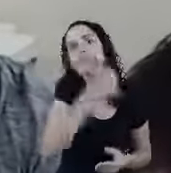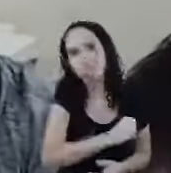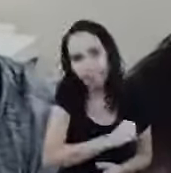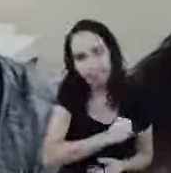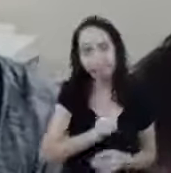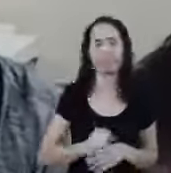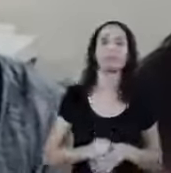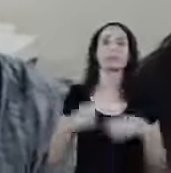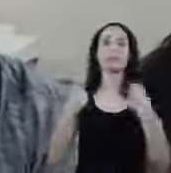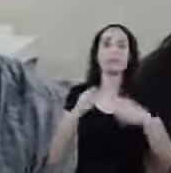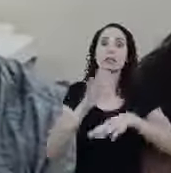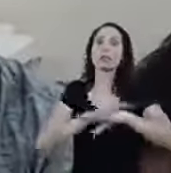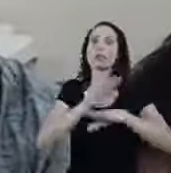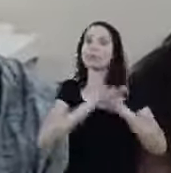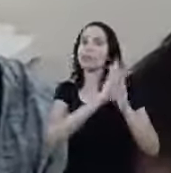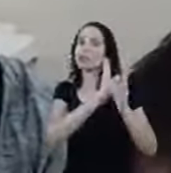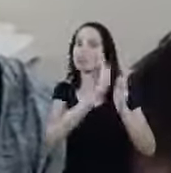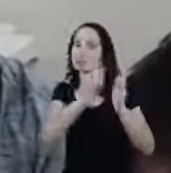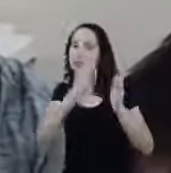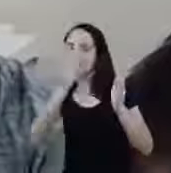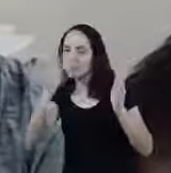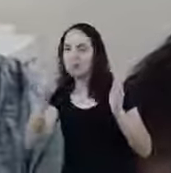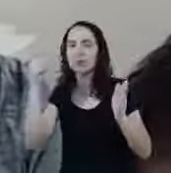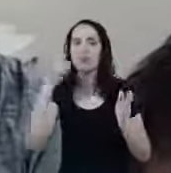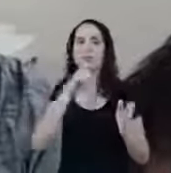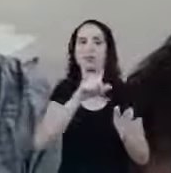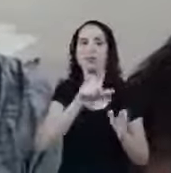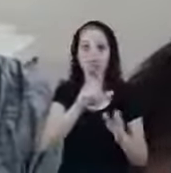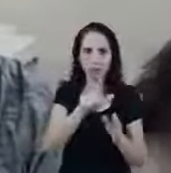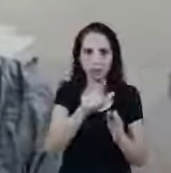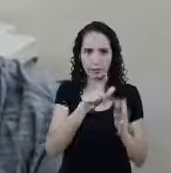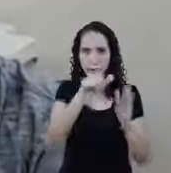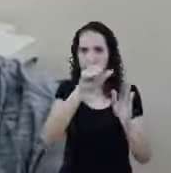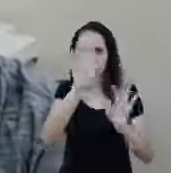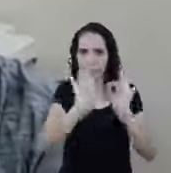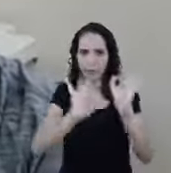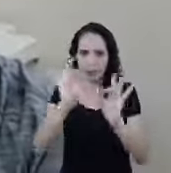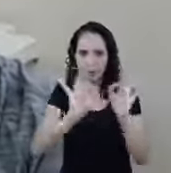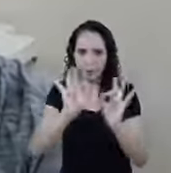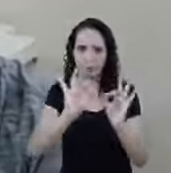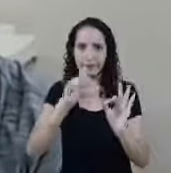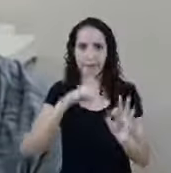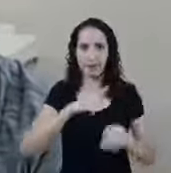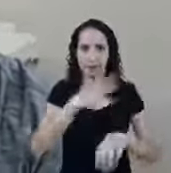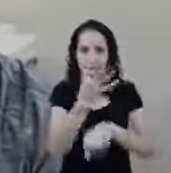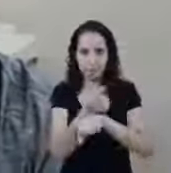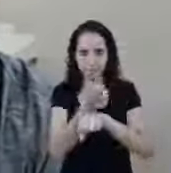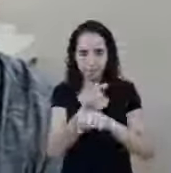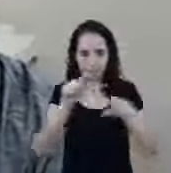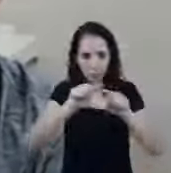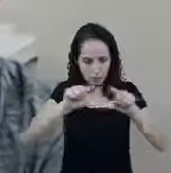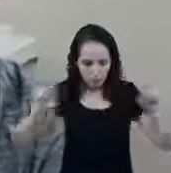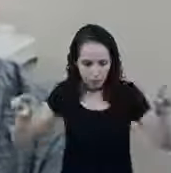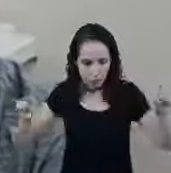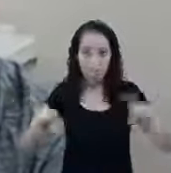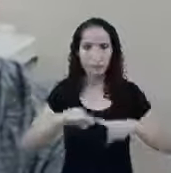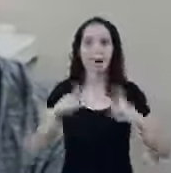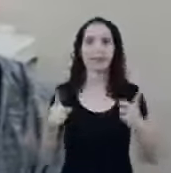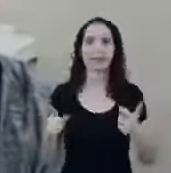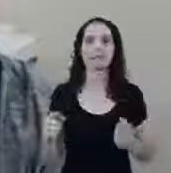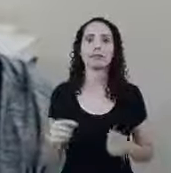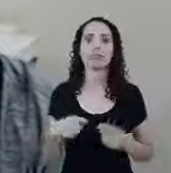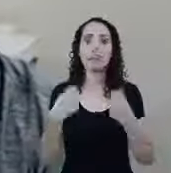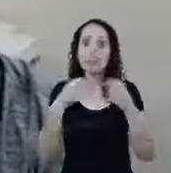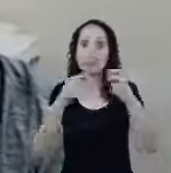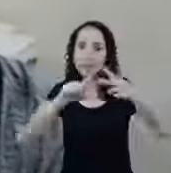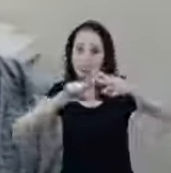realmente desse tempo Foi colocado no ar hoje o aplicativo Que está sendo mostrado para você Porém, precisa ainda de